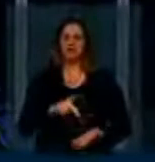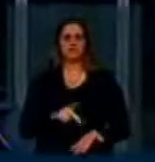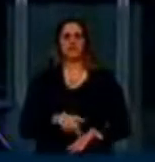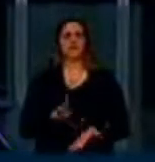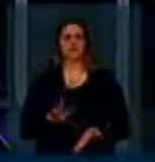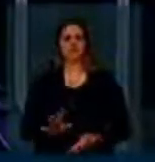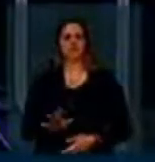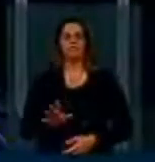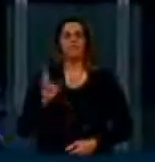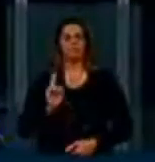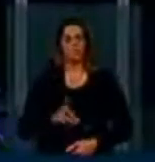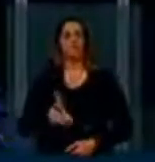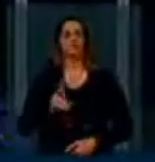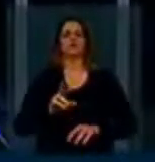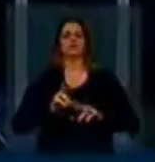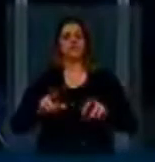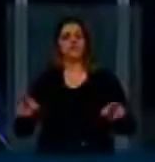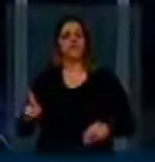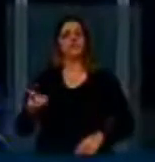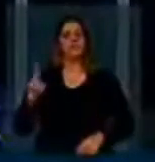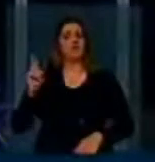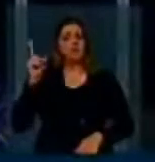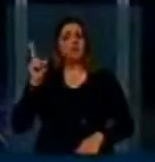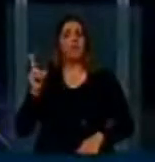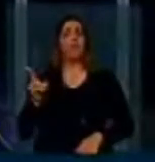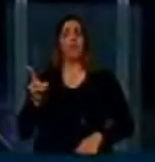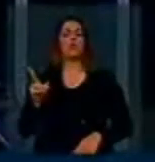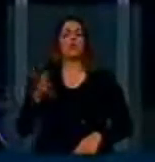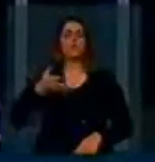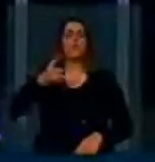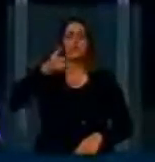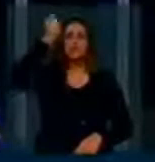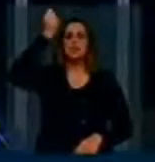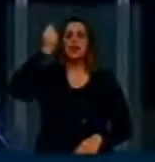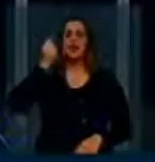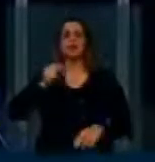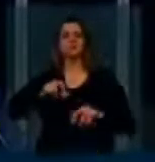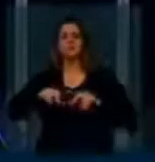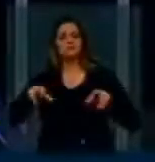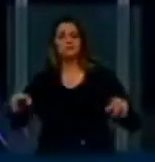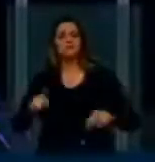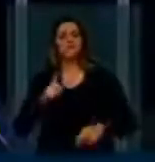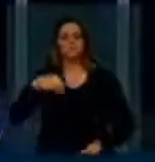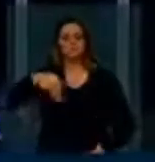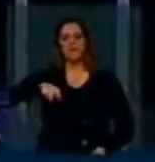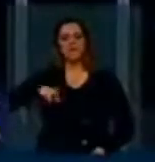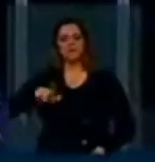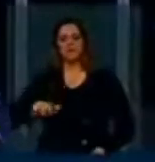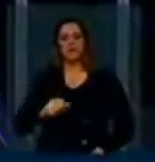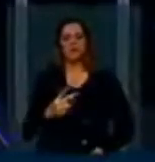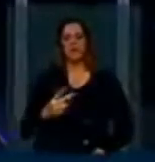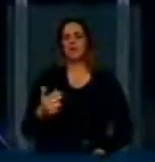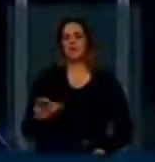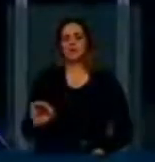pacotes diferentes de velocidade. Os pacotes de 1 mega, 2 mega e 10 mega continuarão existindo com a